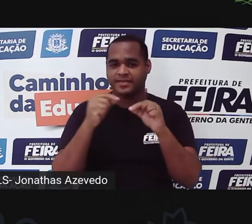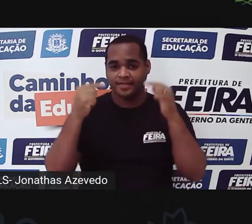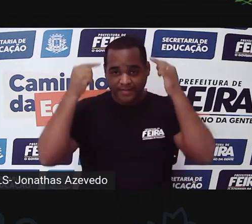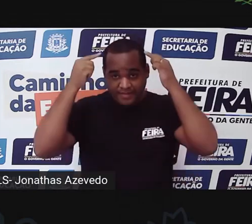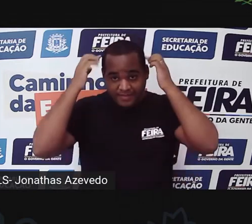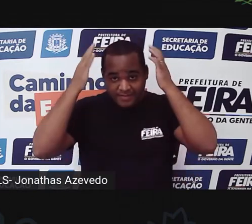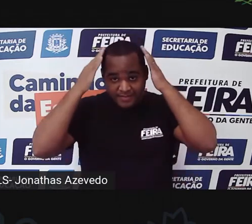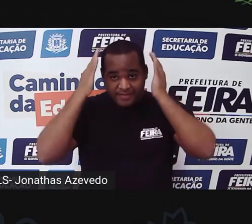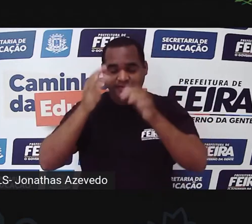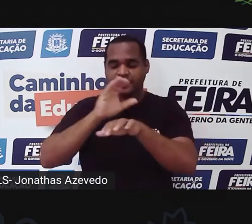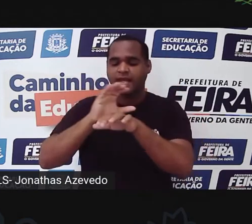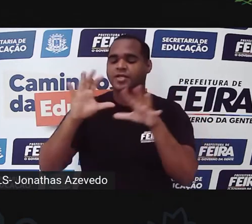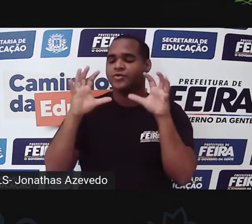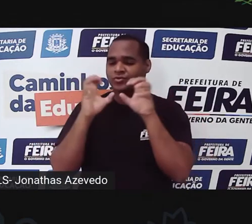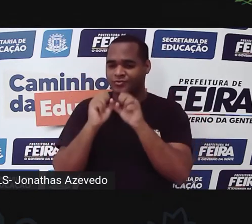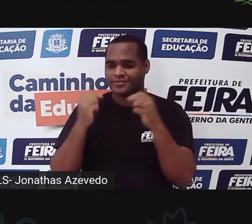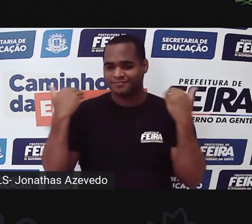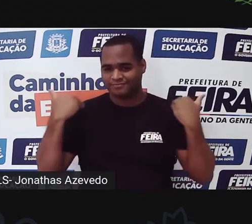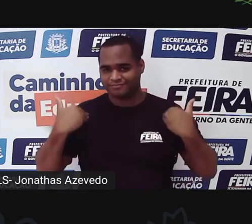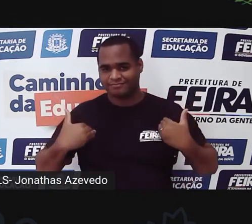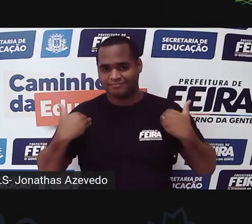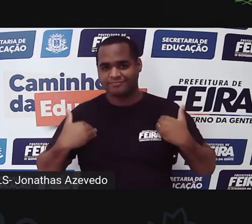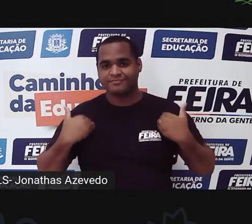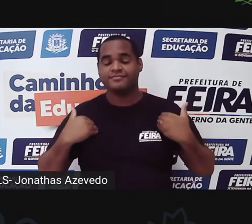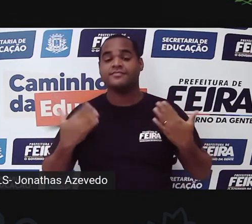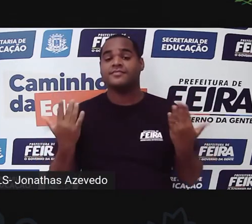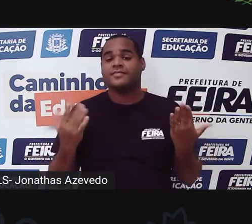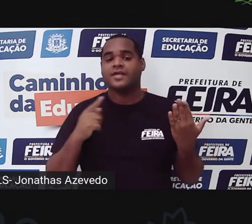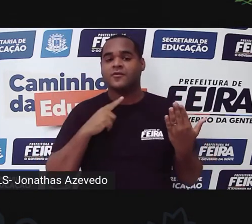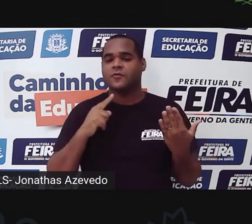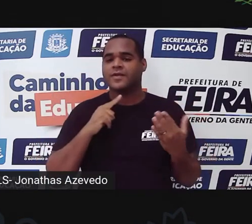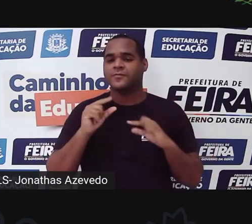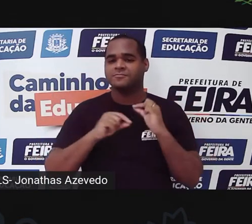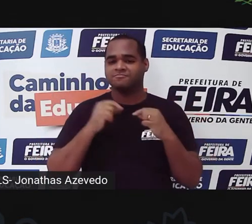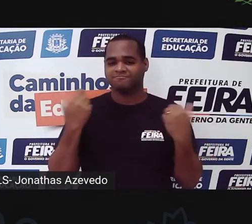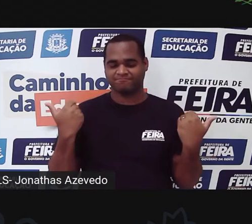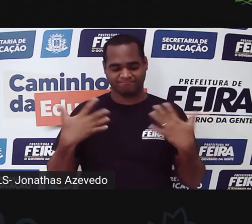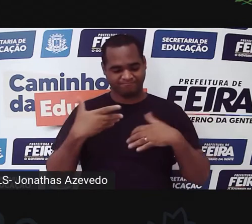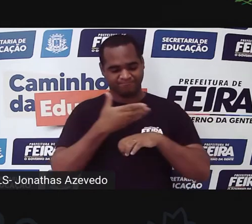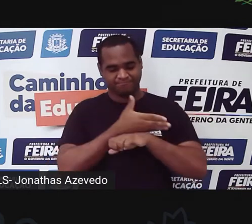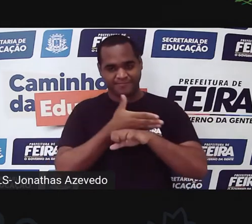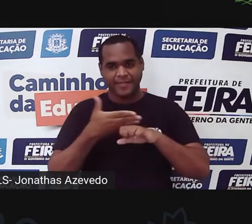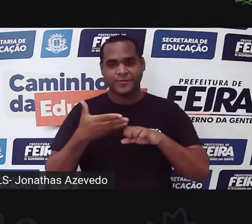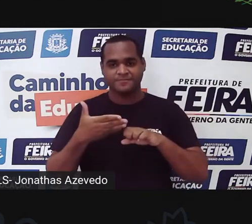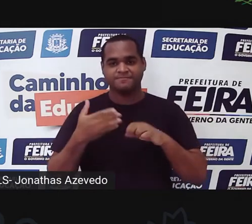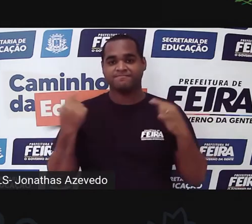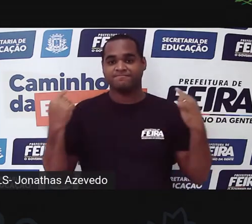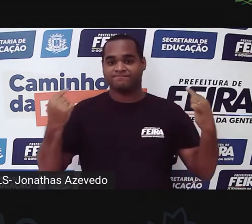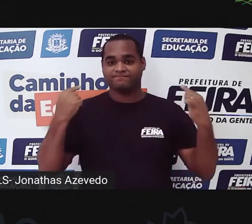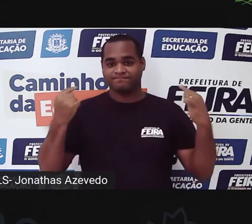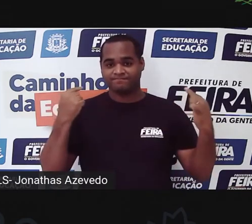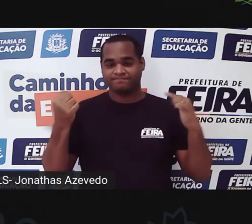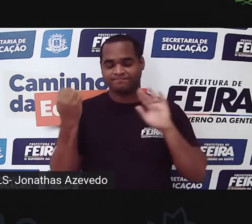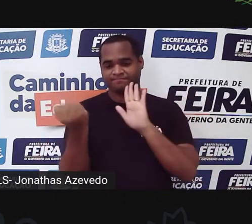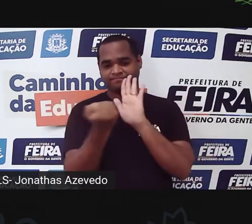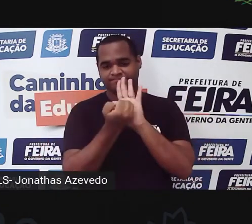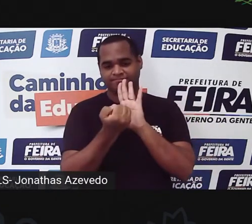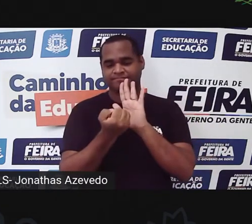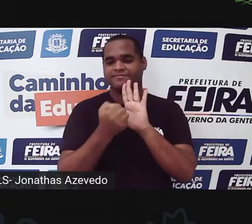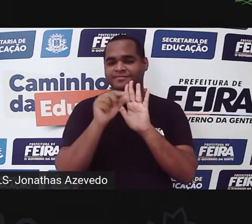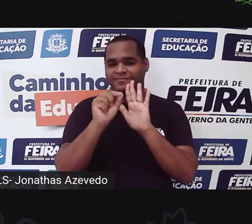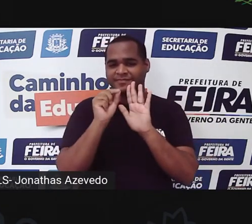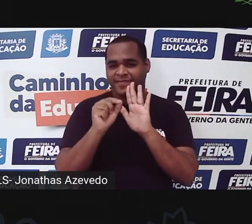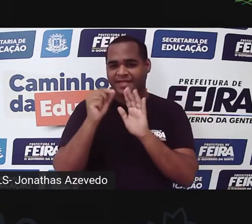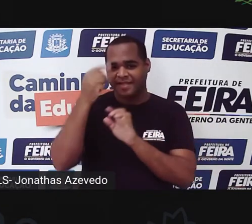castanho escuro, um pouco abaixo do ombro, estou vestindo um jaleco branco e aqui atrás de mim tem a logo da Prefeitura Municipal de Feira de